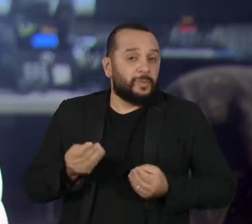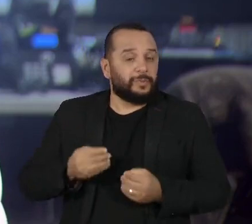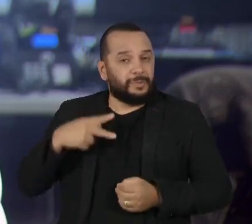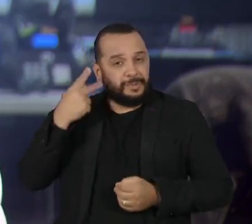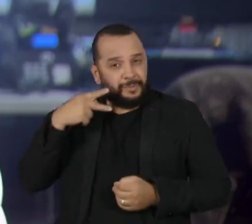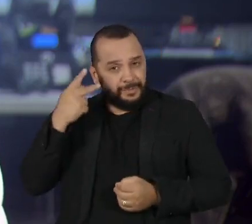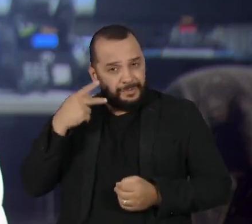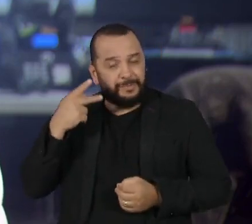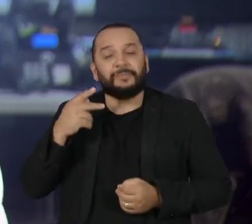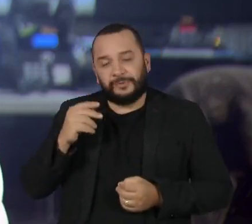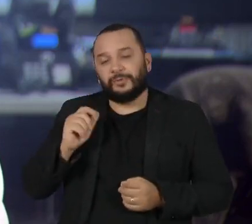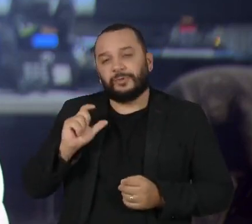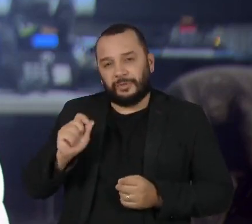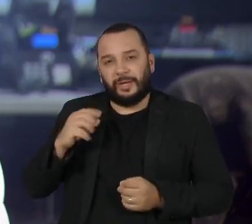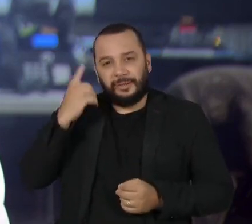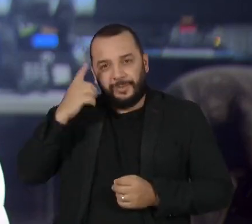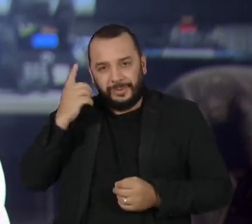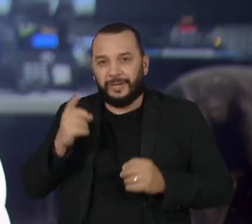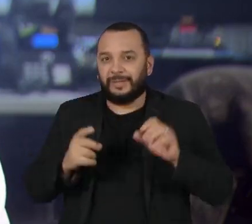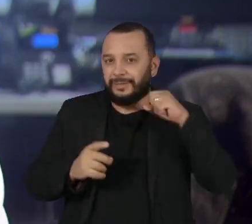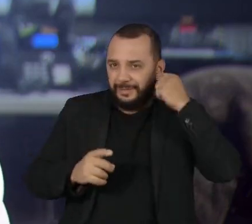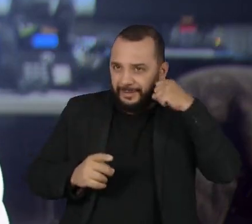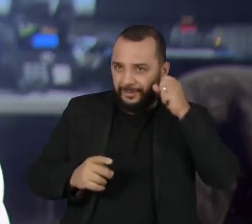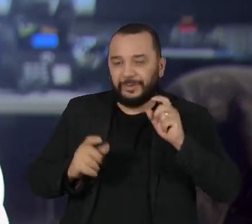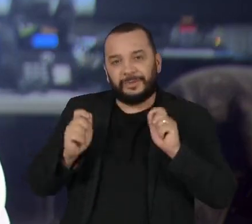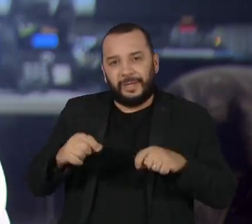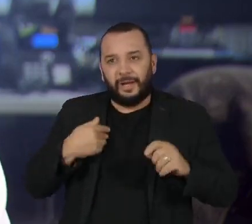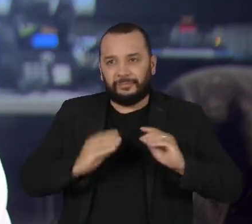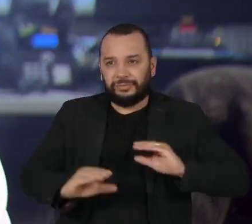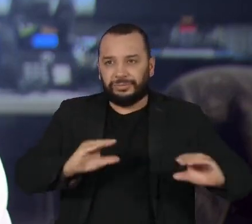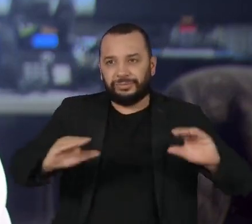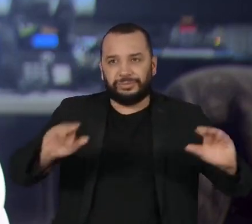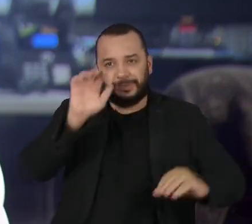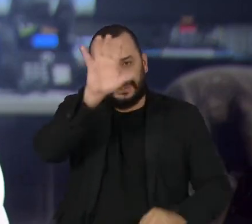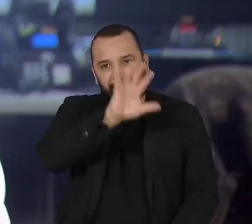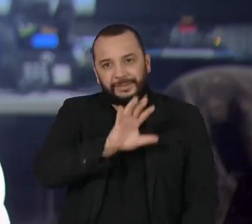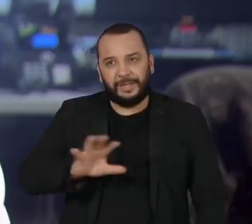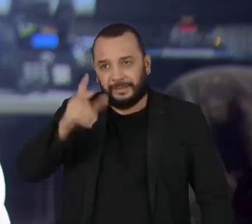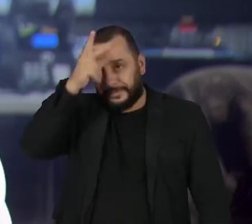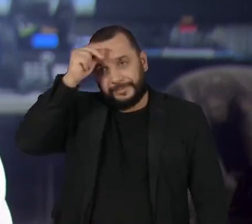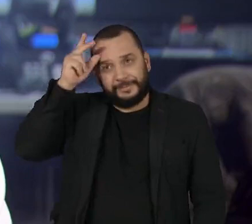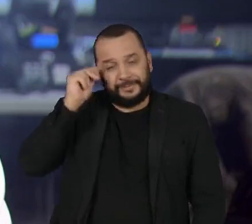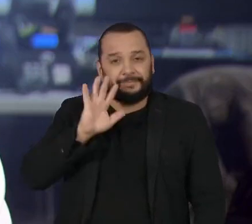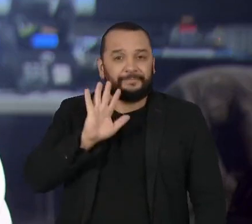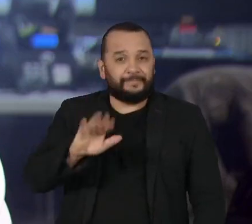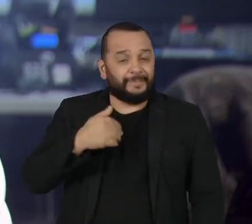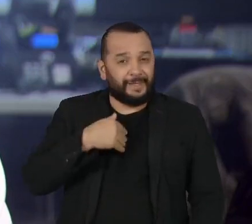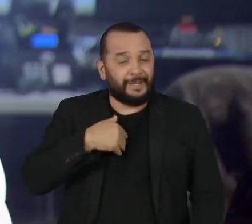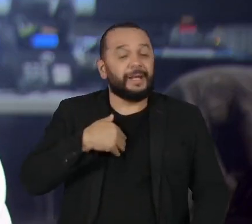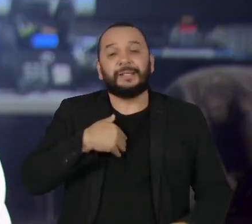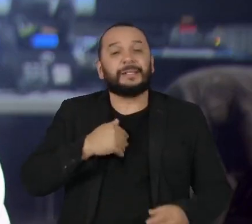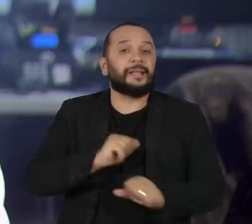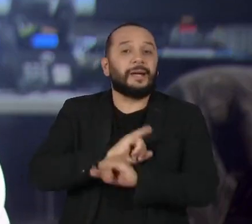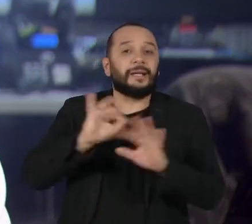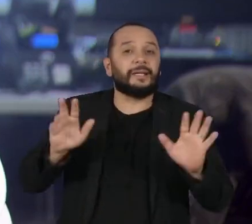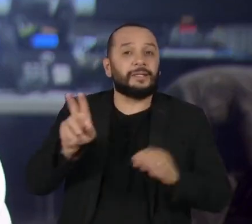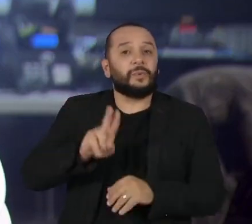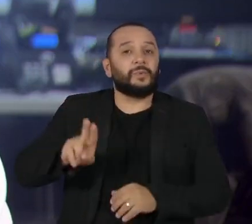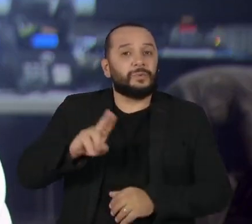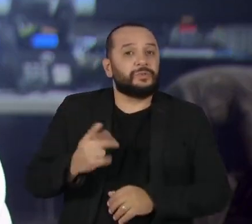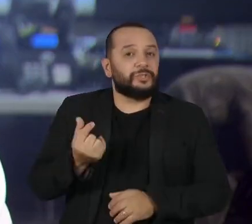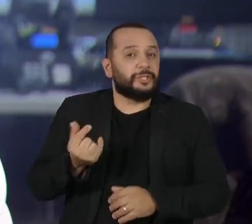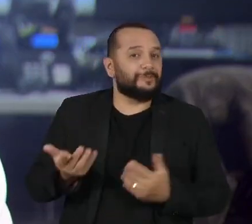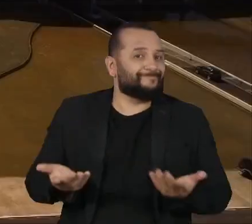senadores podem destinar verbas federais para estados e municípios. Mas a transparência sobre o uso do dinheiro é